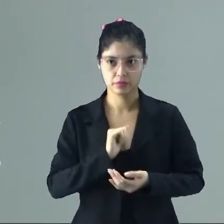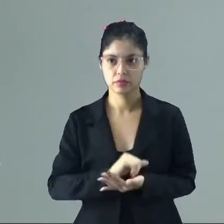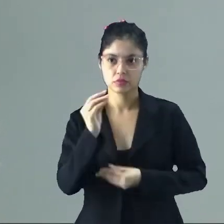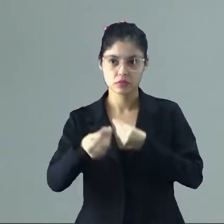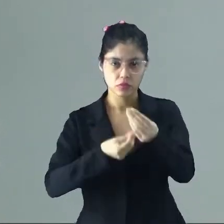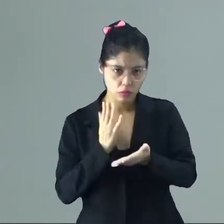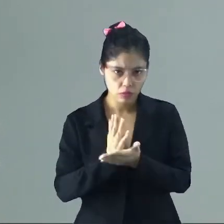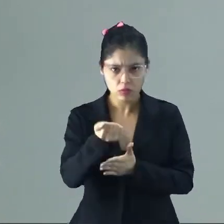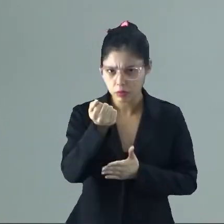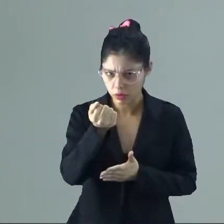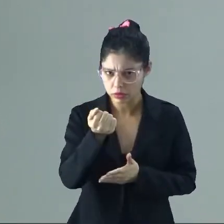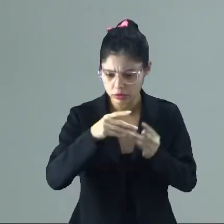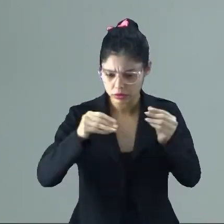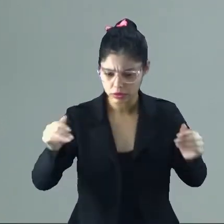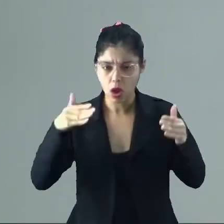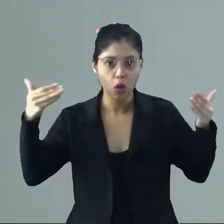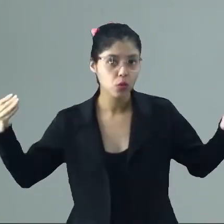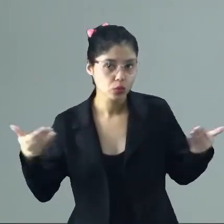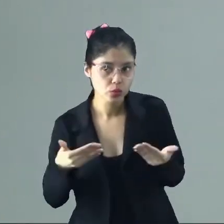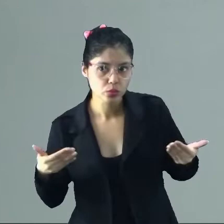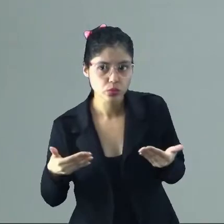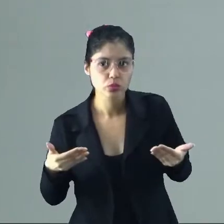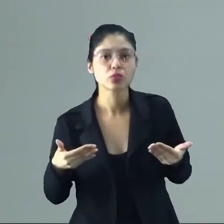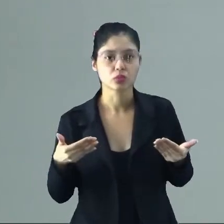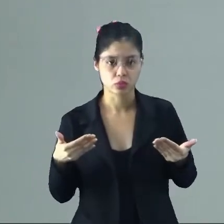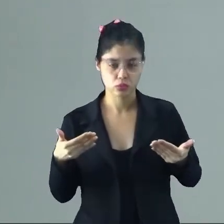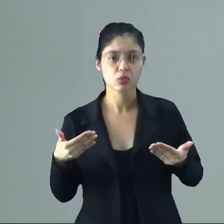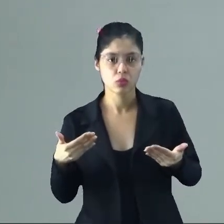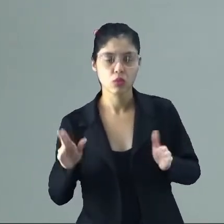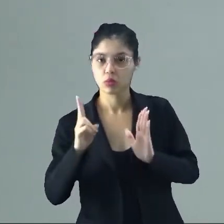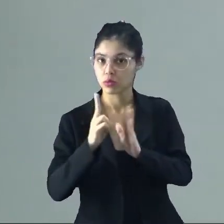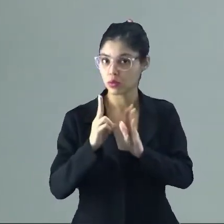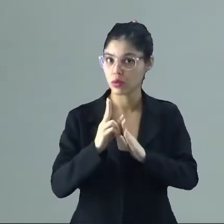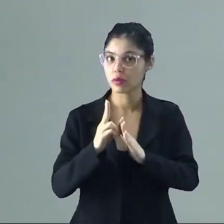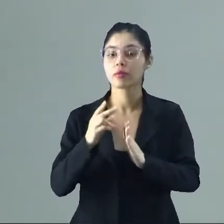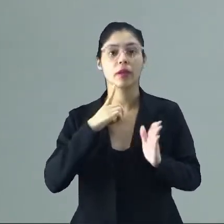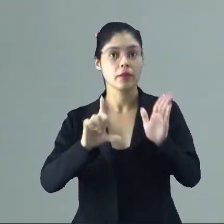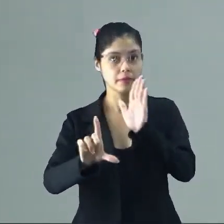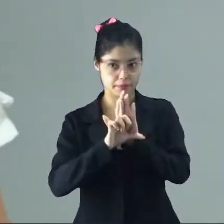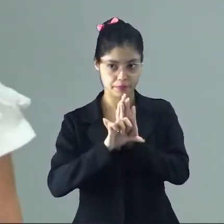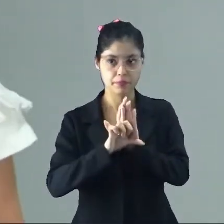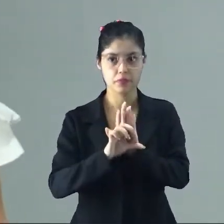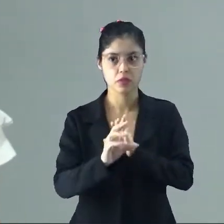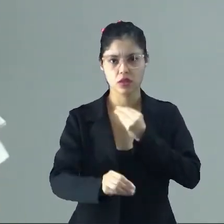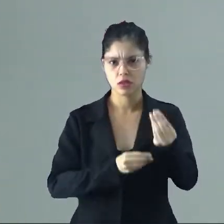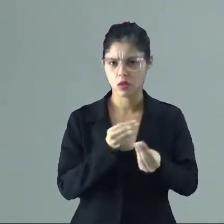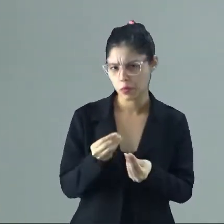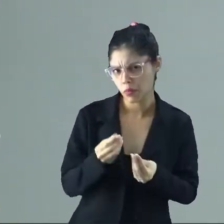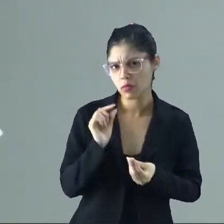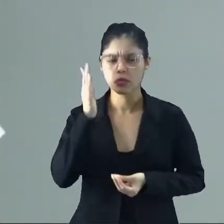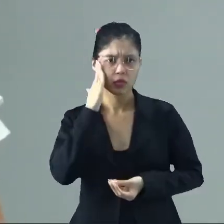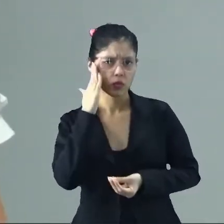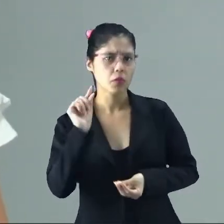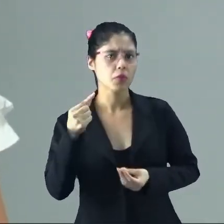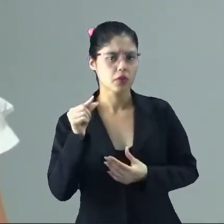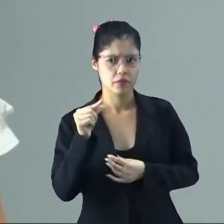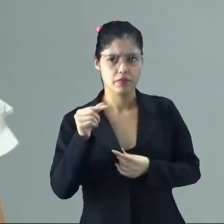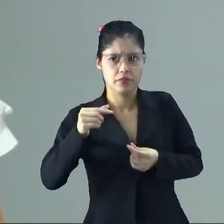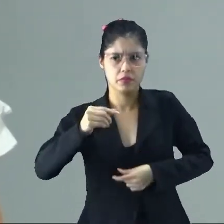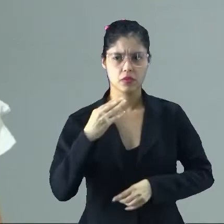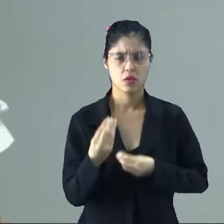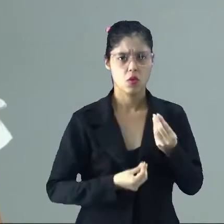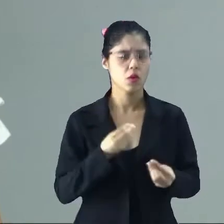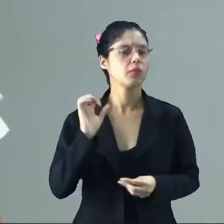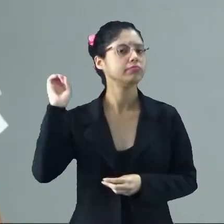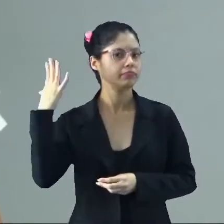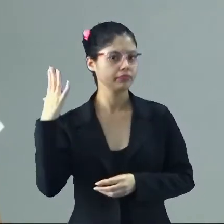a posse dessa terra? Hoje, os indígenas, né, são amparados e a gente vai entender um pouco como que funcionam esses